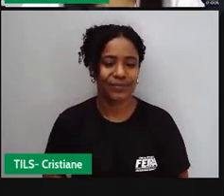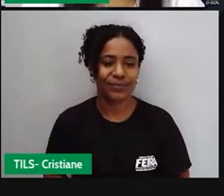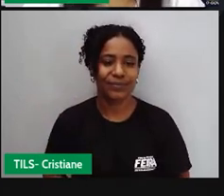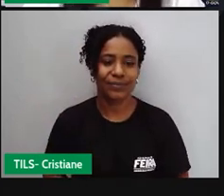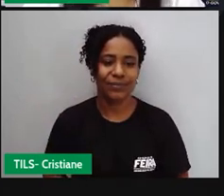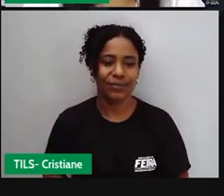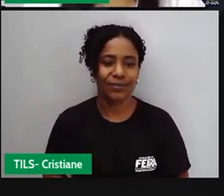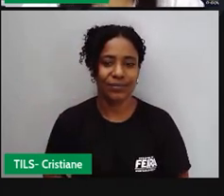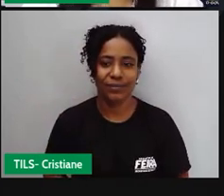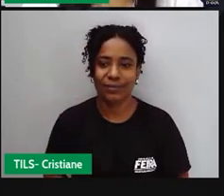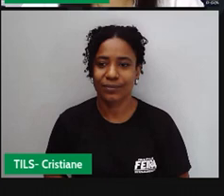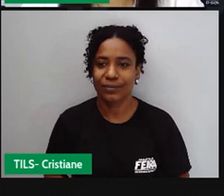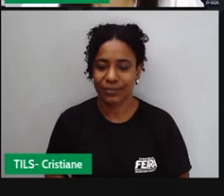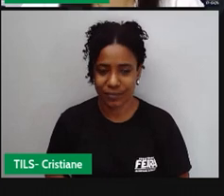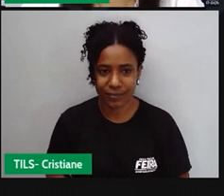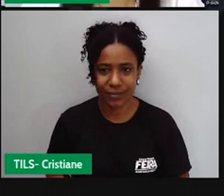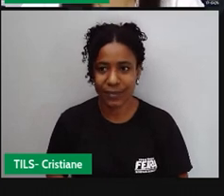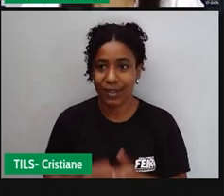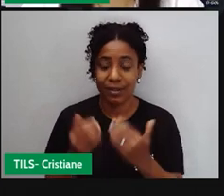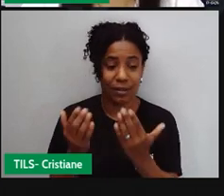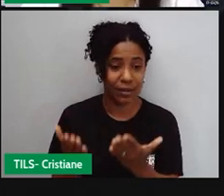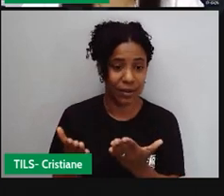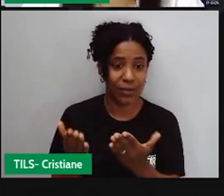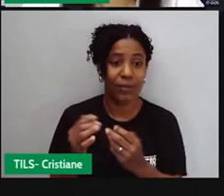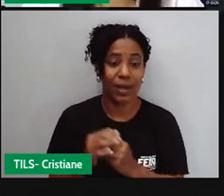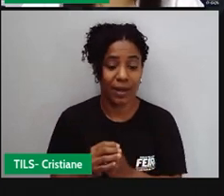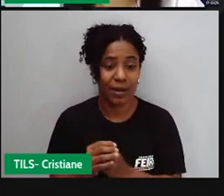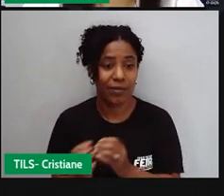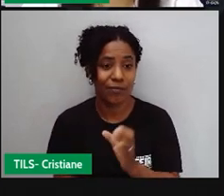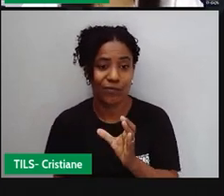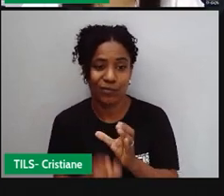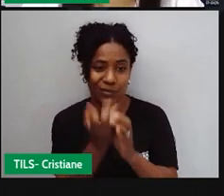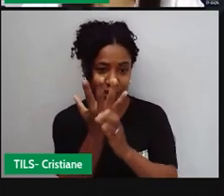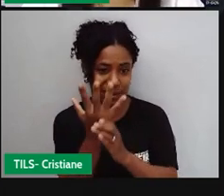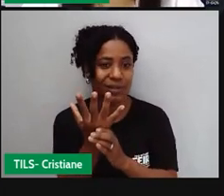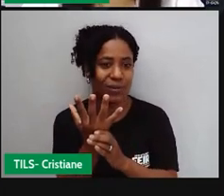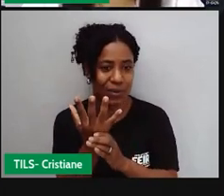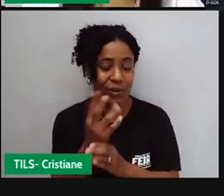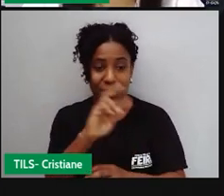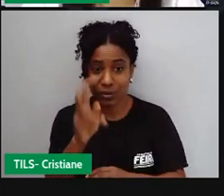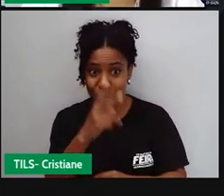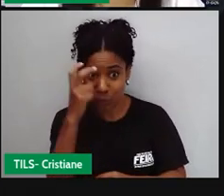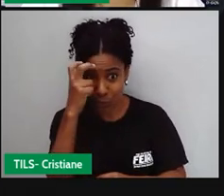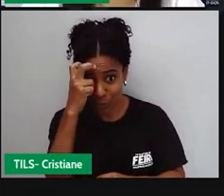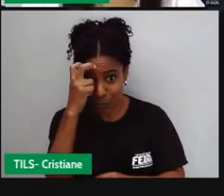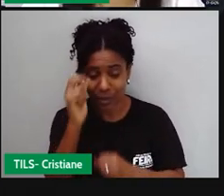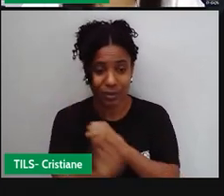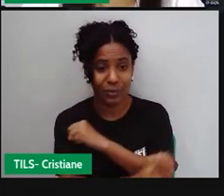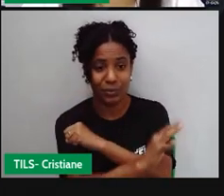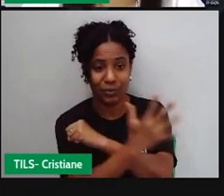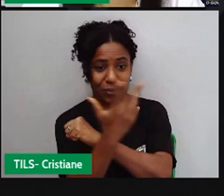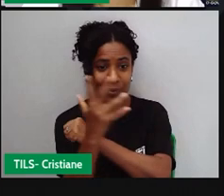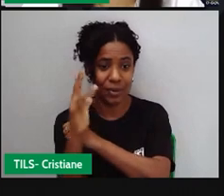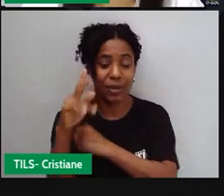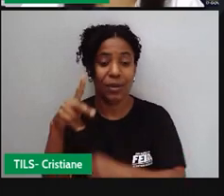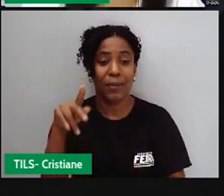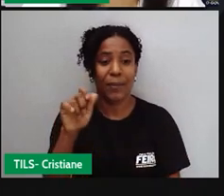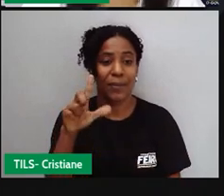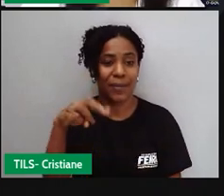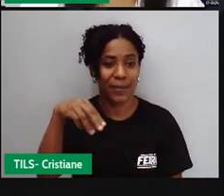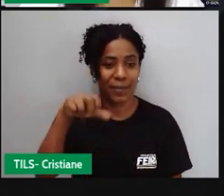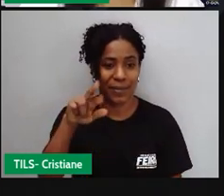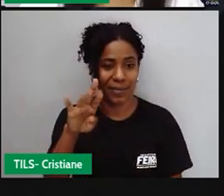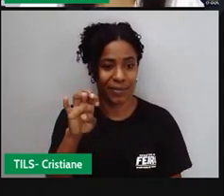E aí, essa Fundação Cultural Palmares é que é responsável pela manutenção e preservação do patrimônio